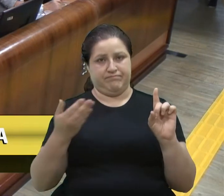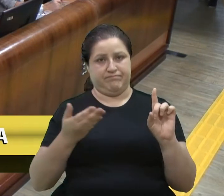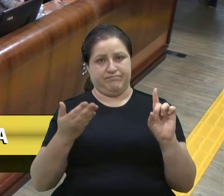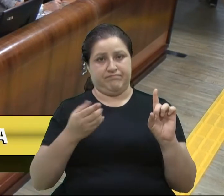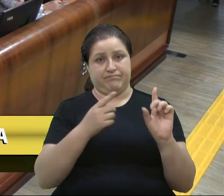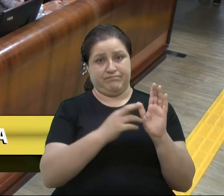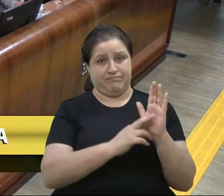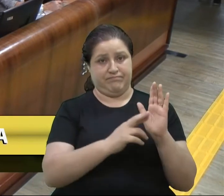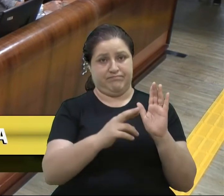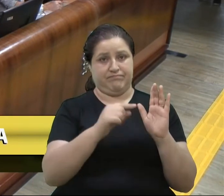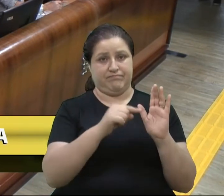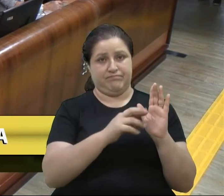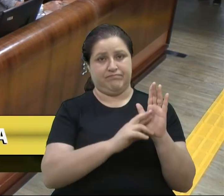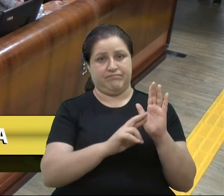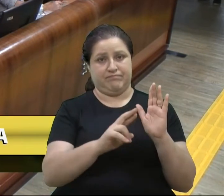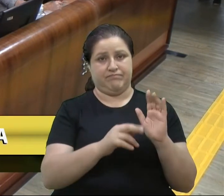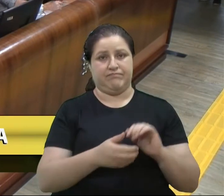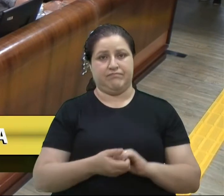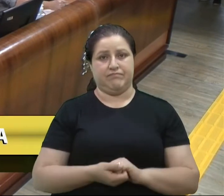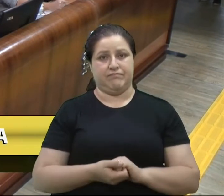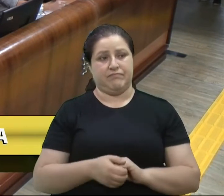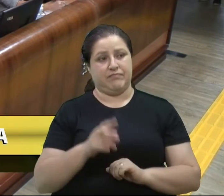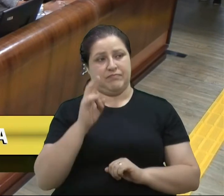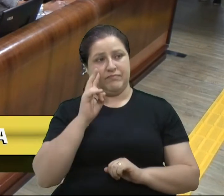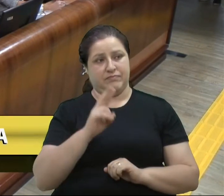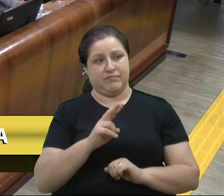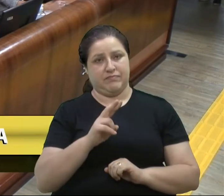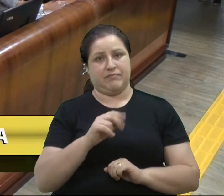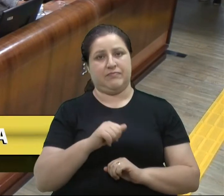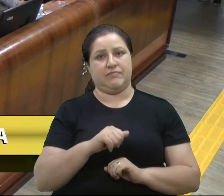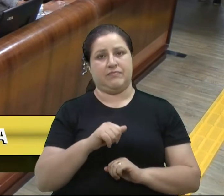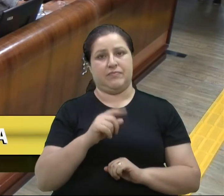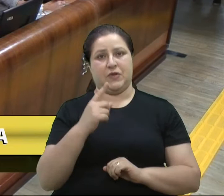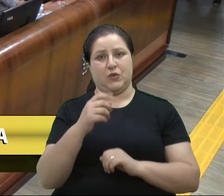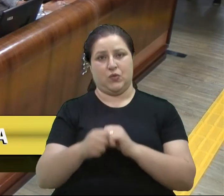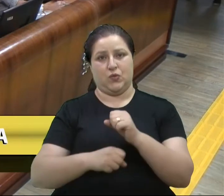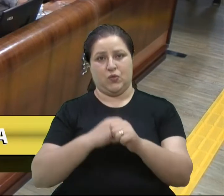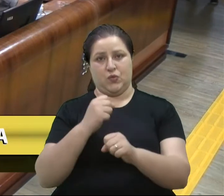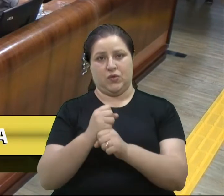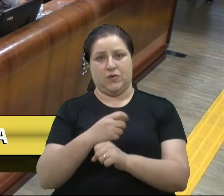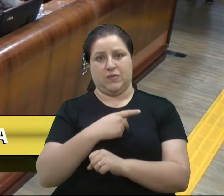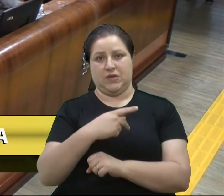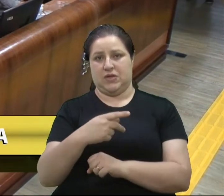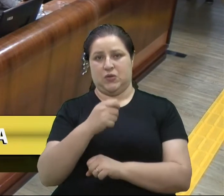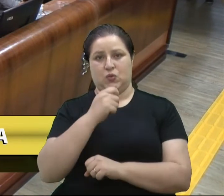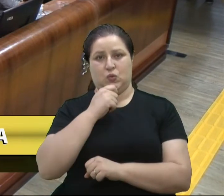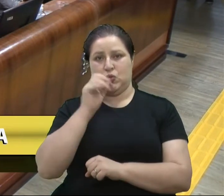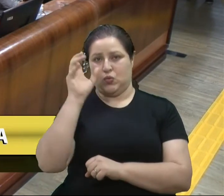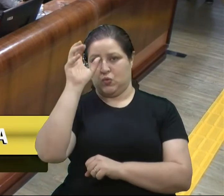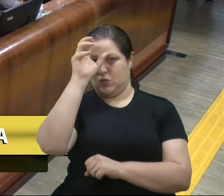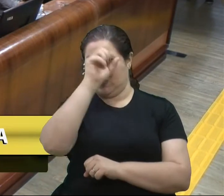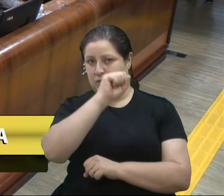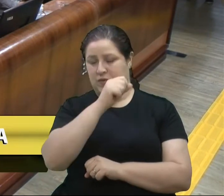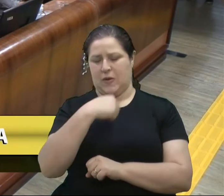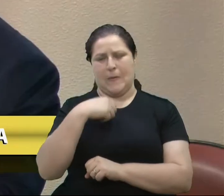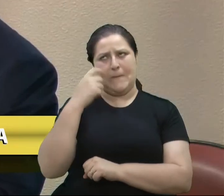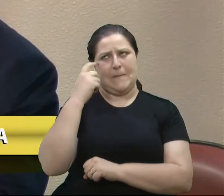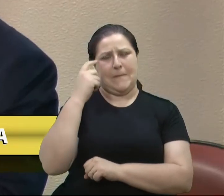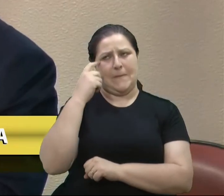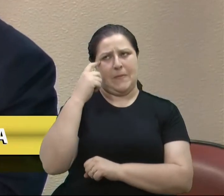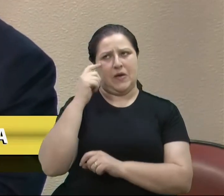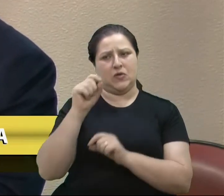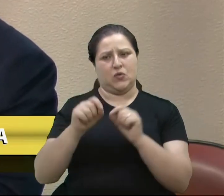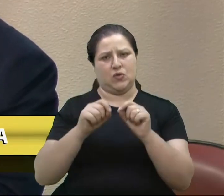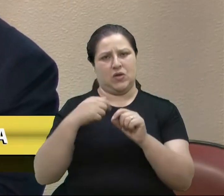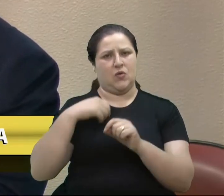E... tu vê que nenhum presidente depois de um ano ainda não aprendeu, mas eu estou pensando naquilo que